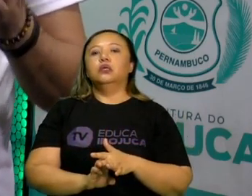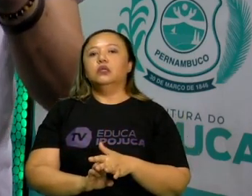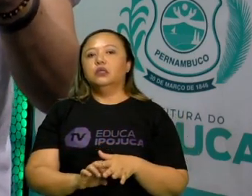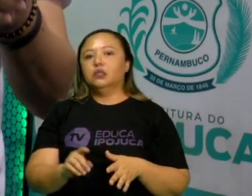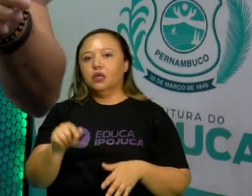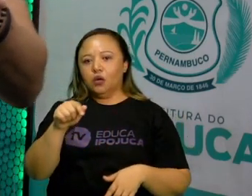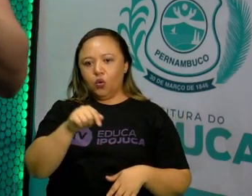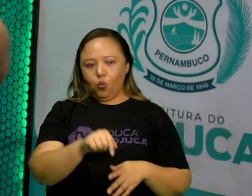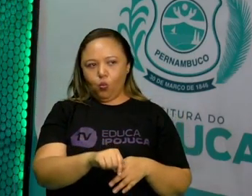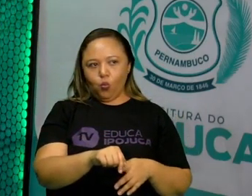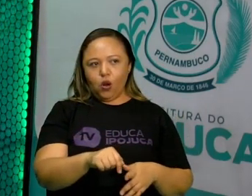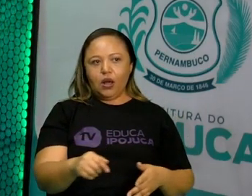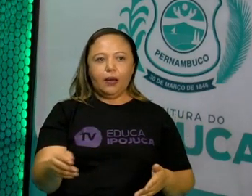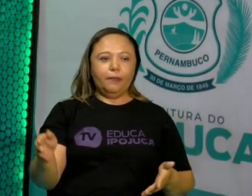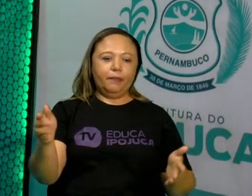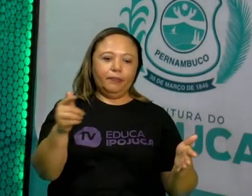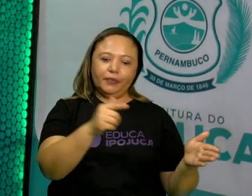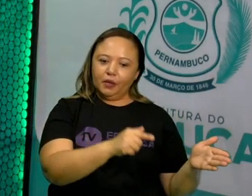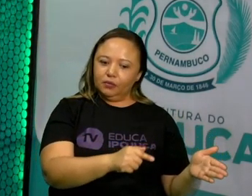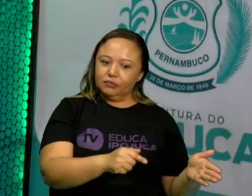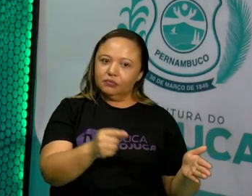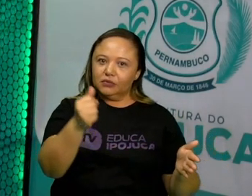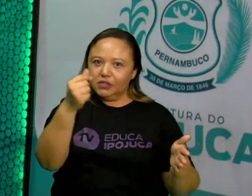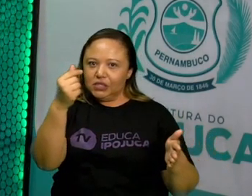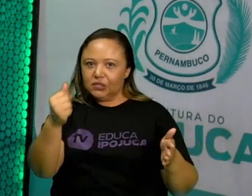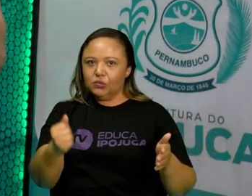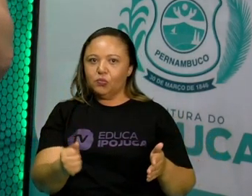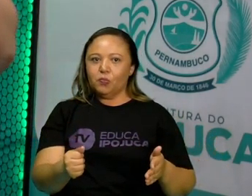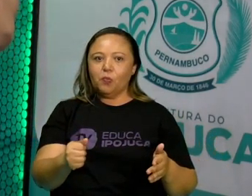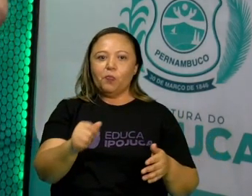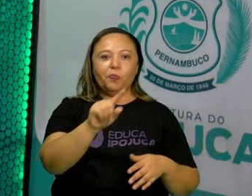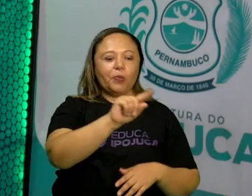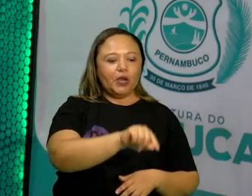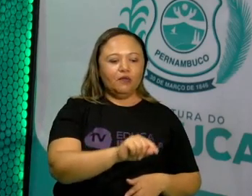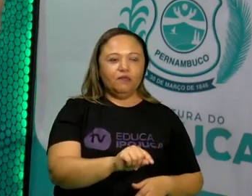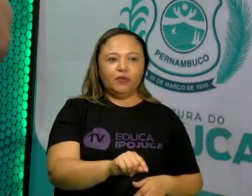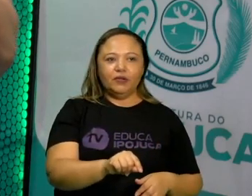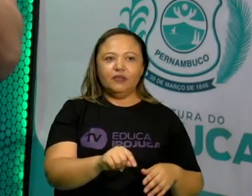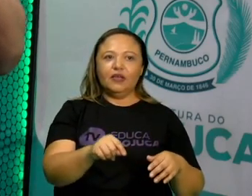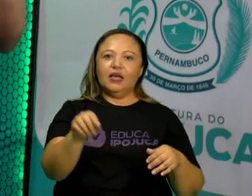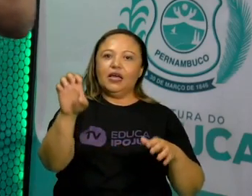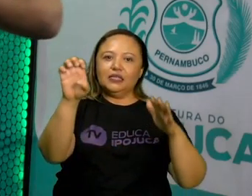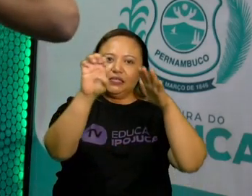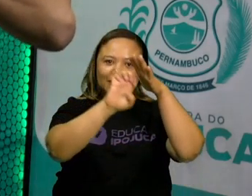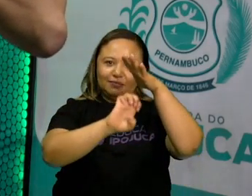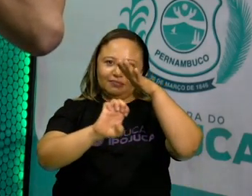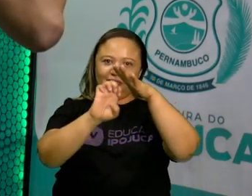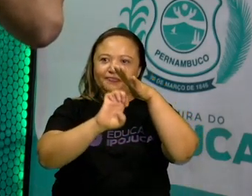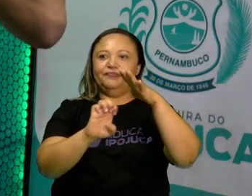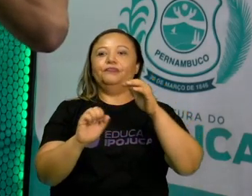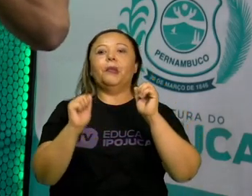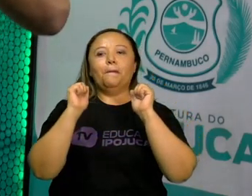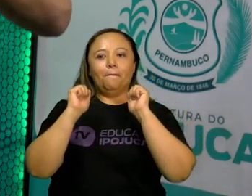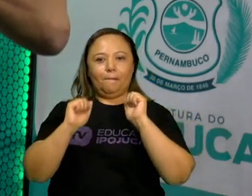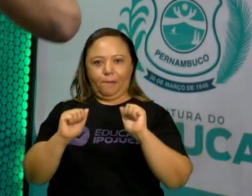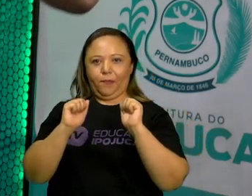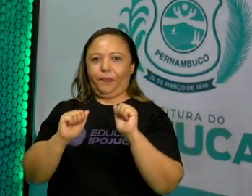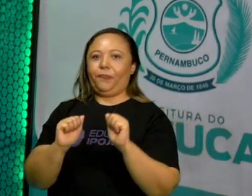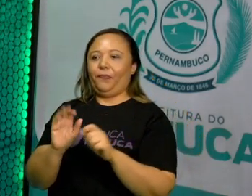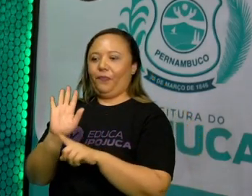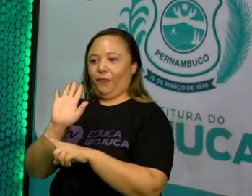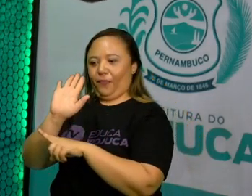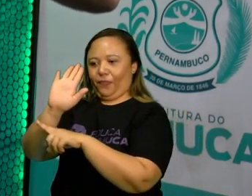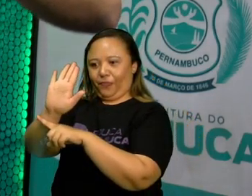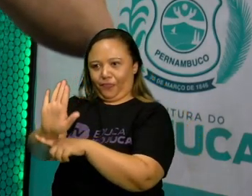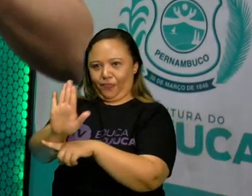empresa que vai direcionar para esse artista. Porém, as empresas só podem, só